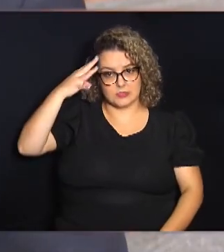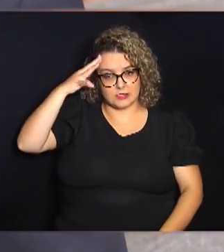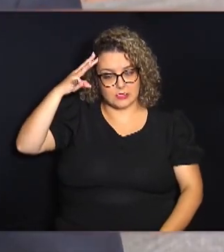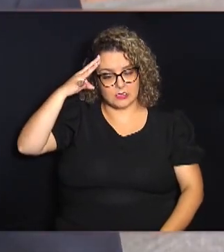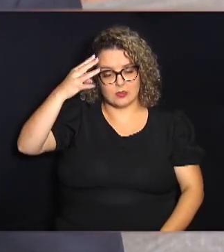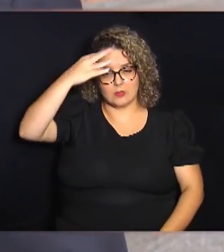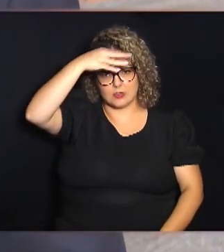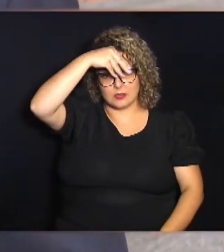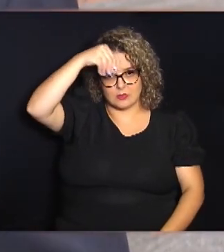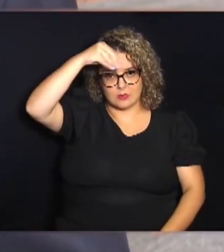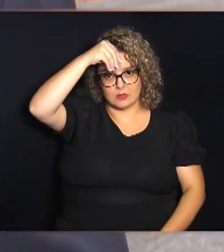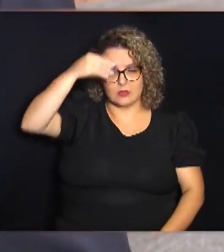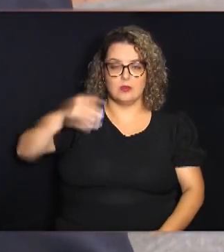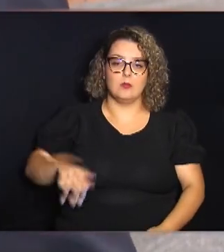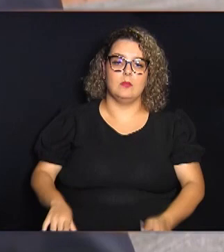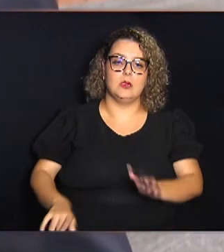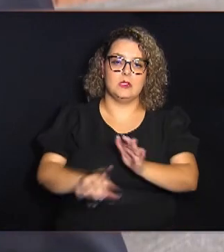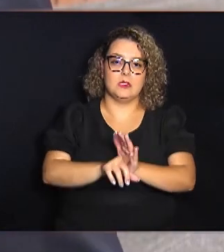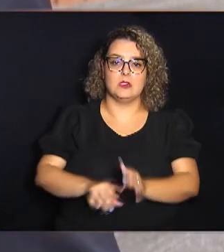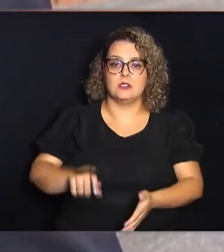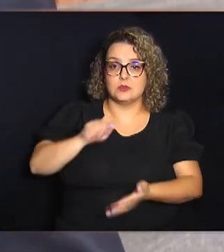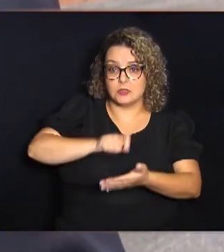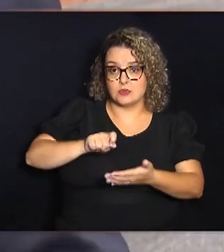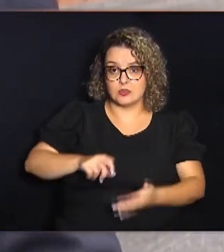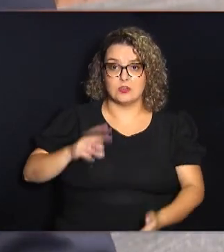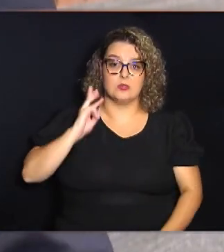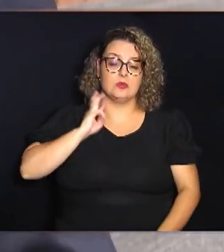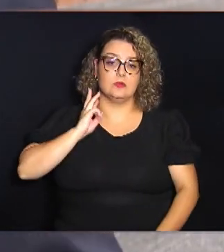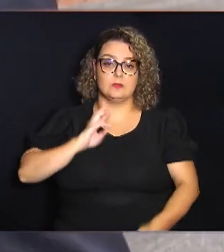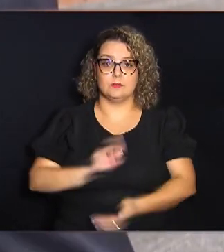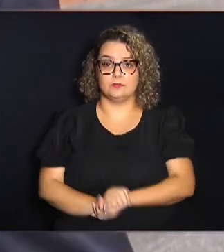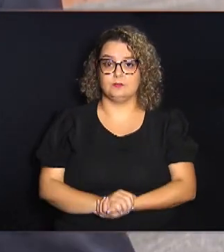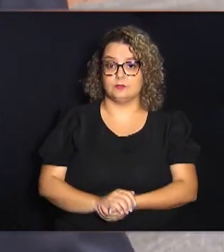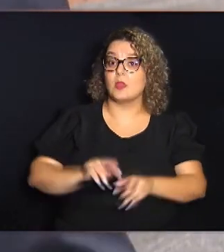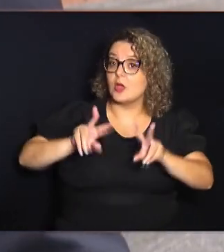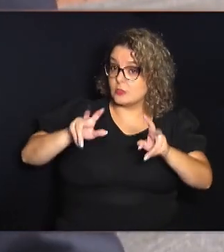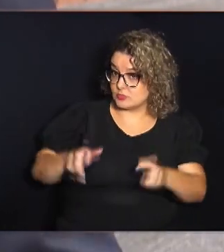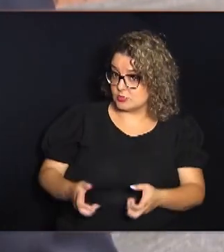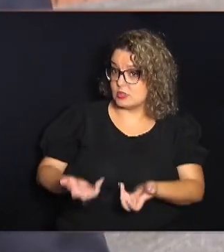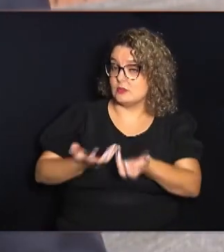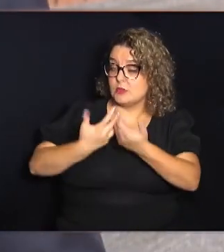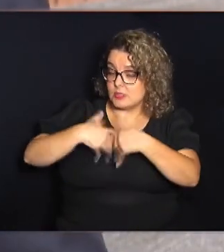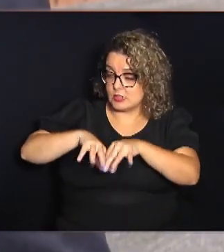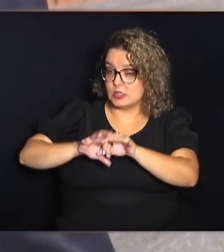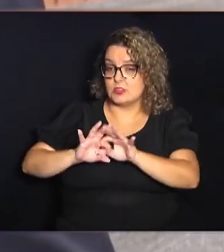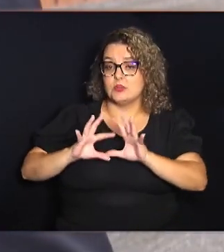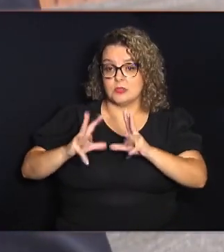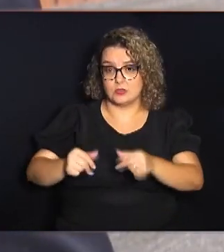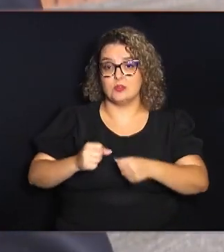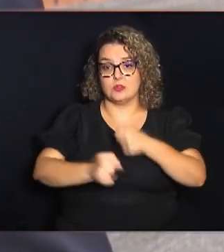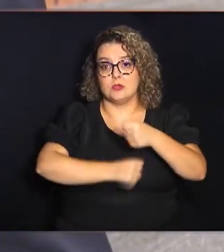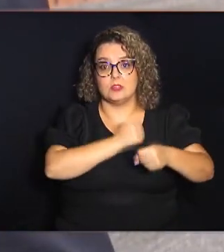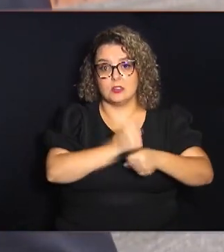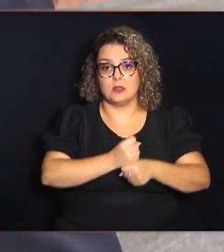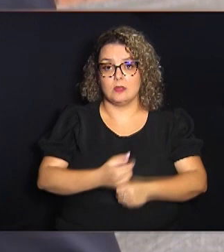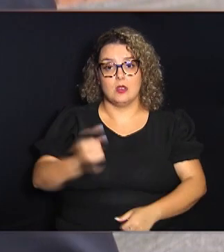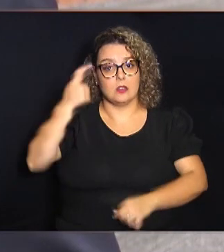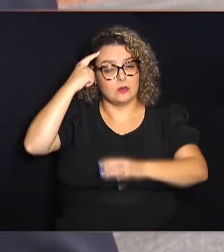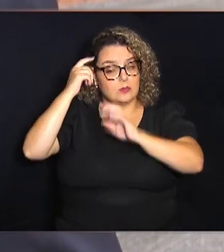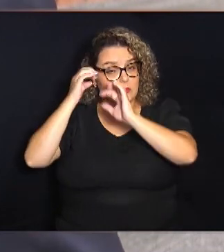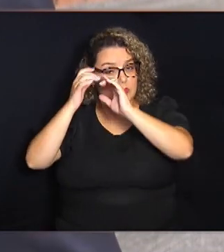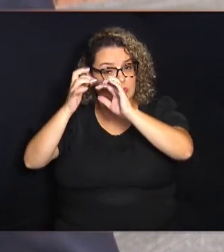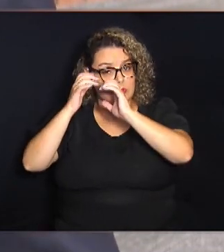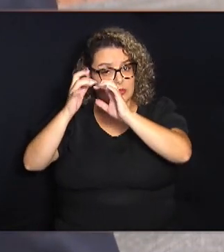autoria do vereador Cecílio Santos. Os temas das campanhas da Fraternidade, durante todo esse período, traz reflexões